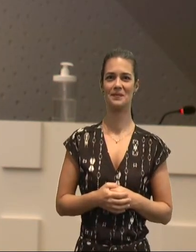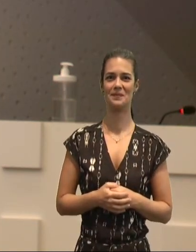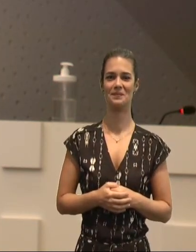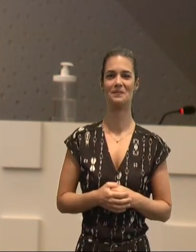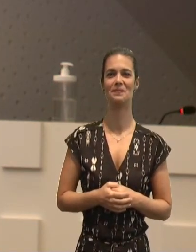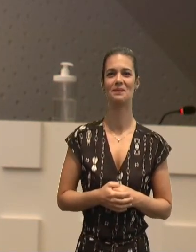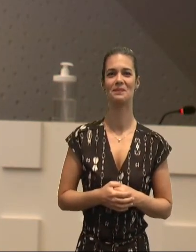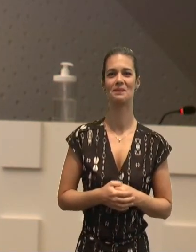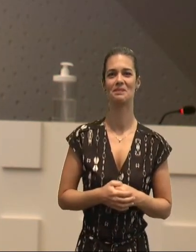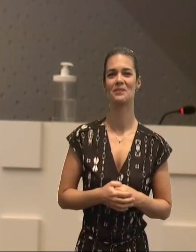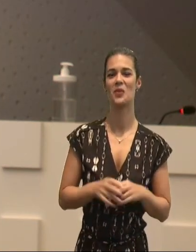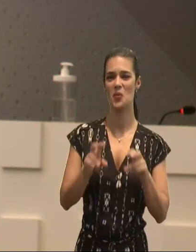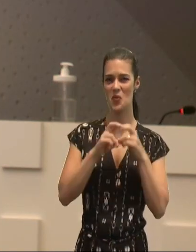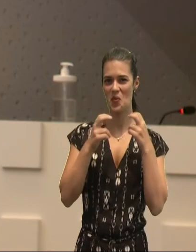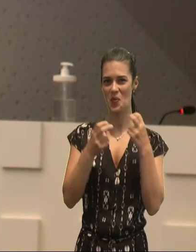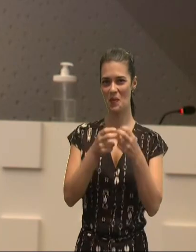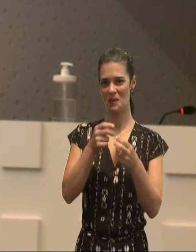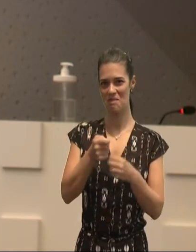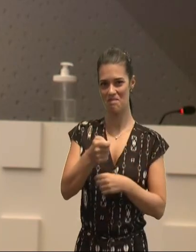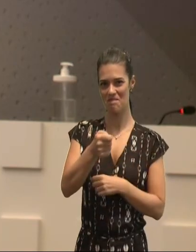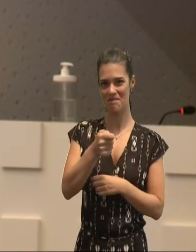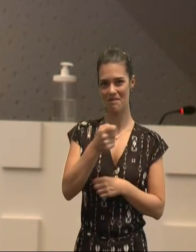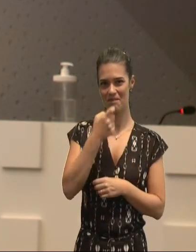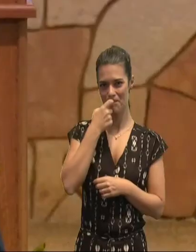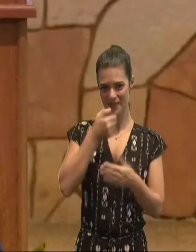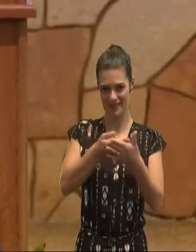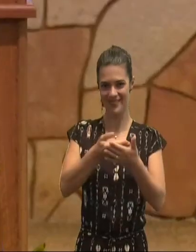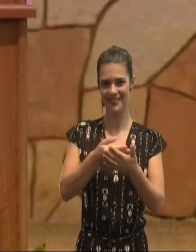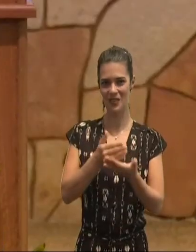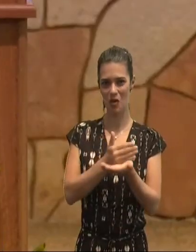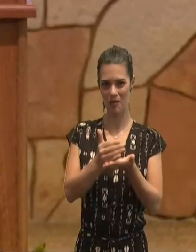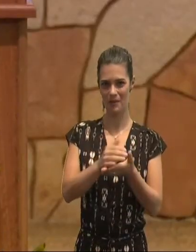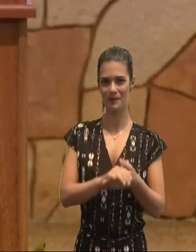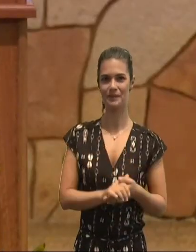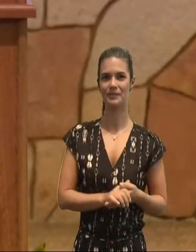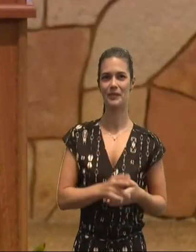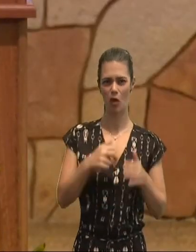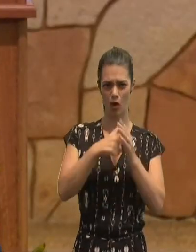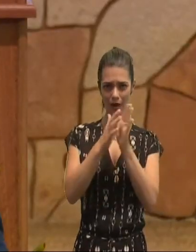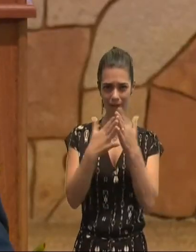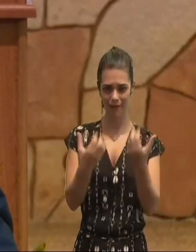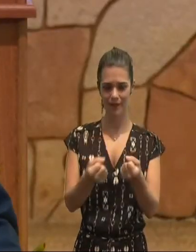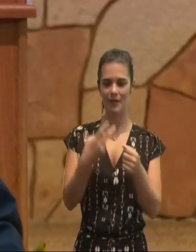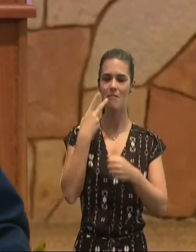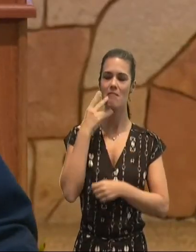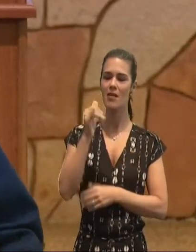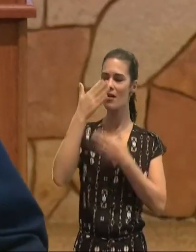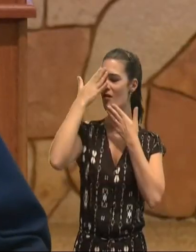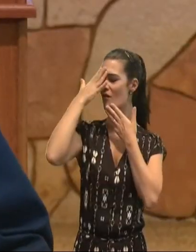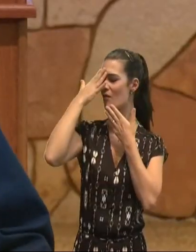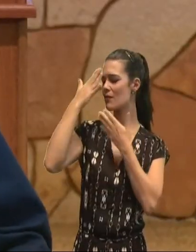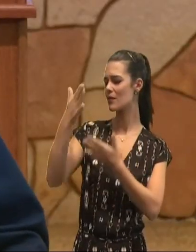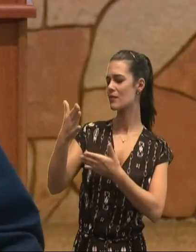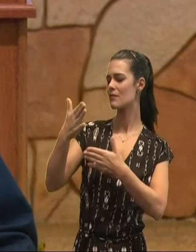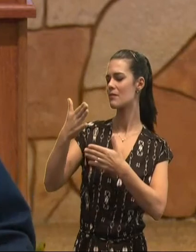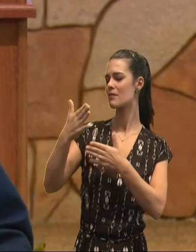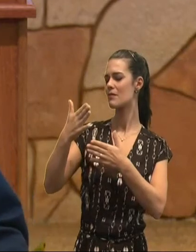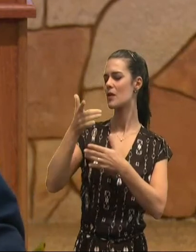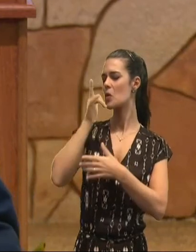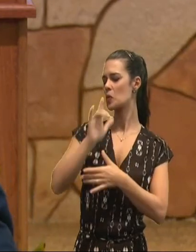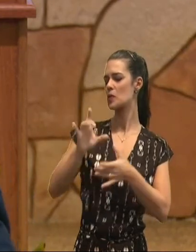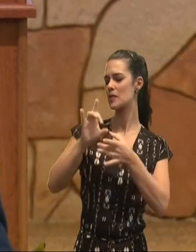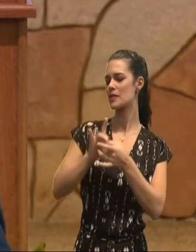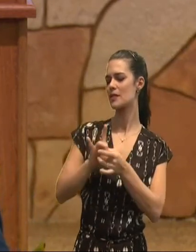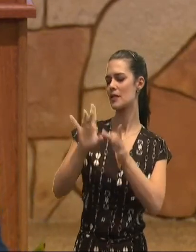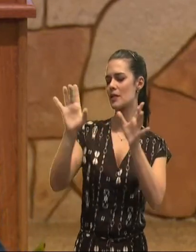que daqui a pouco, vai se iniciar, vamos orar, pai, obrigado Senhor, pela liberdade,